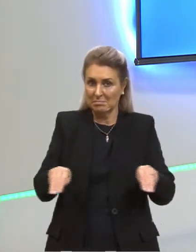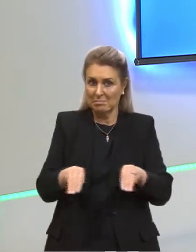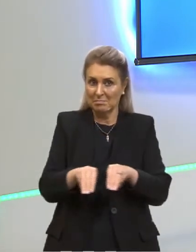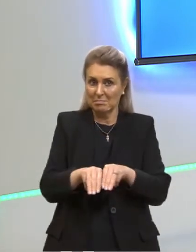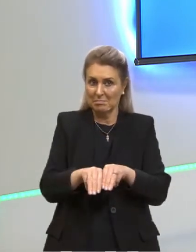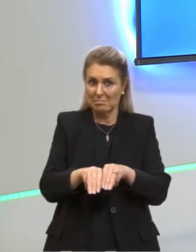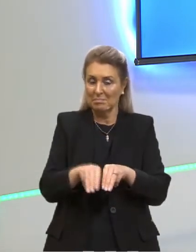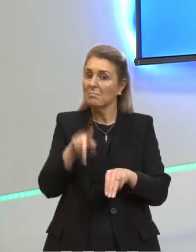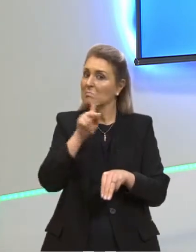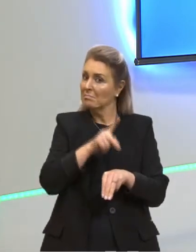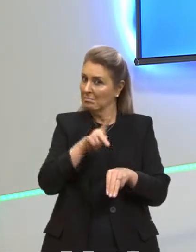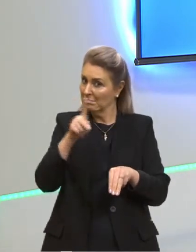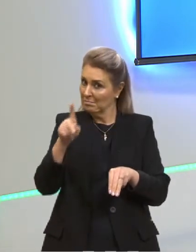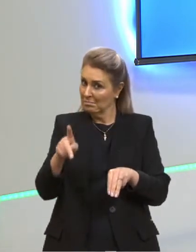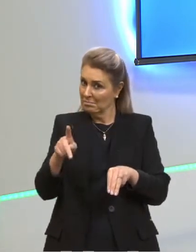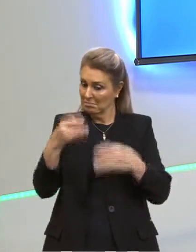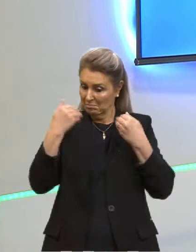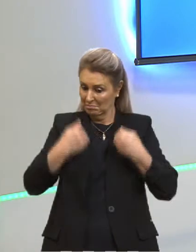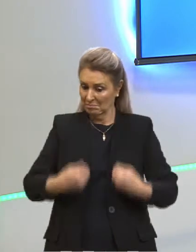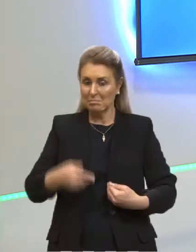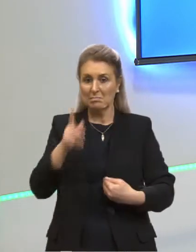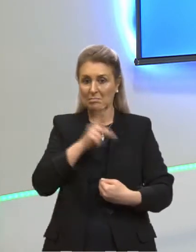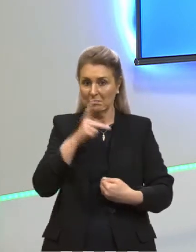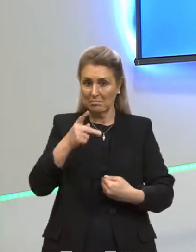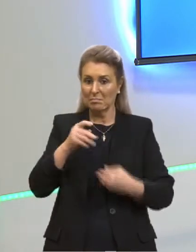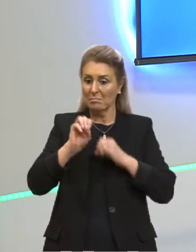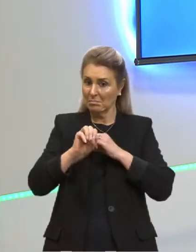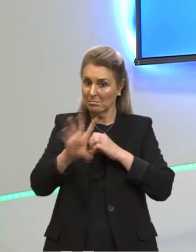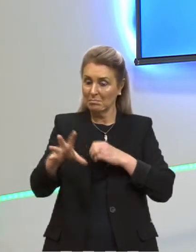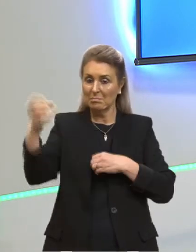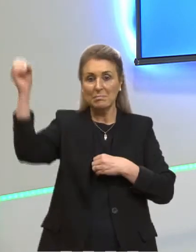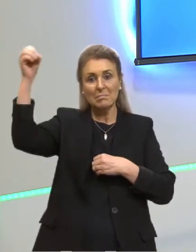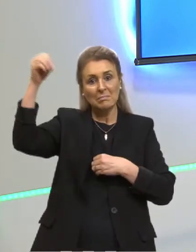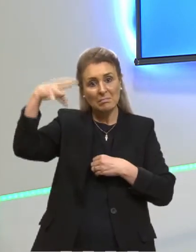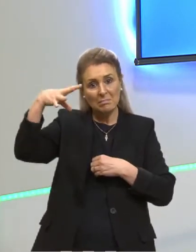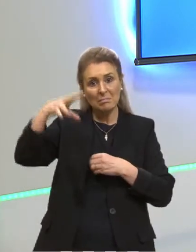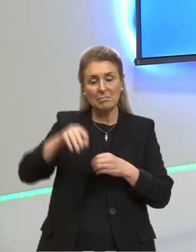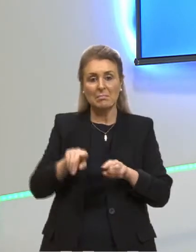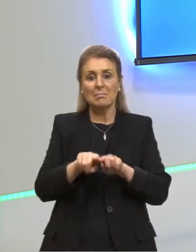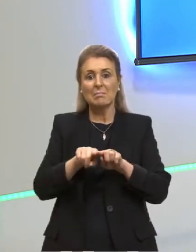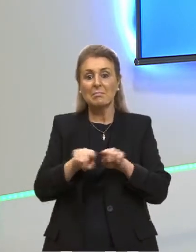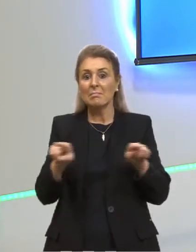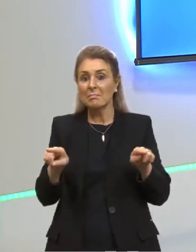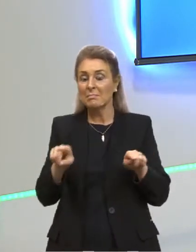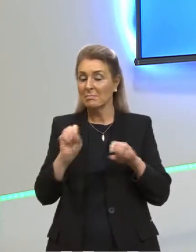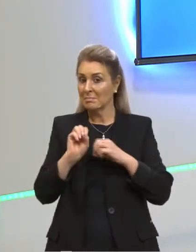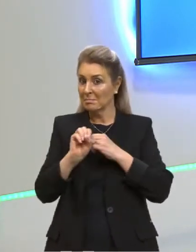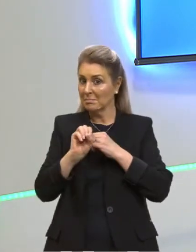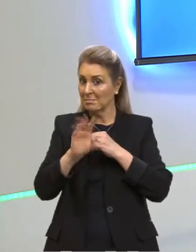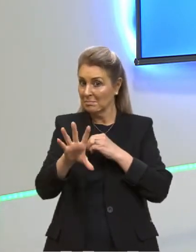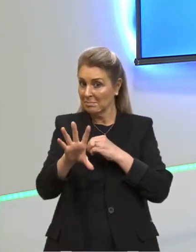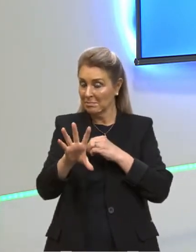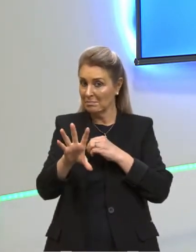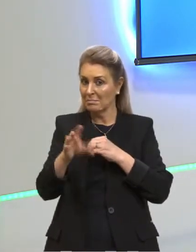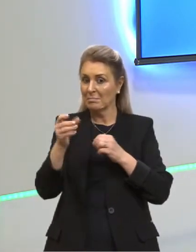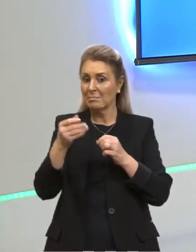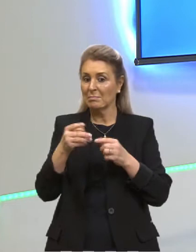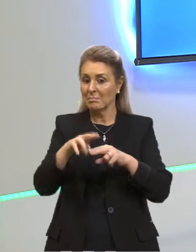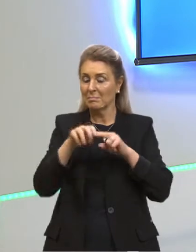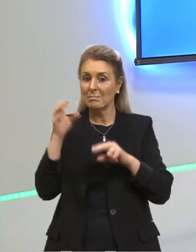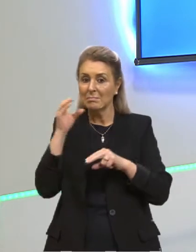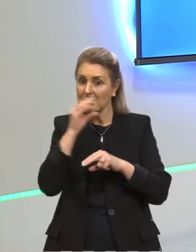eu posso ser considerado no corpo, eu estou emitindo luz. Só que a luz que eu emito, forma de calor,